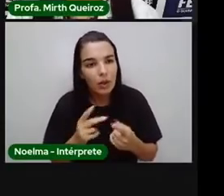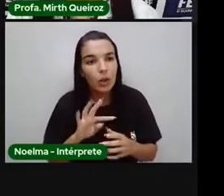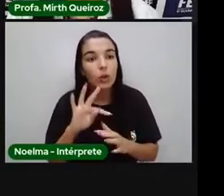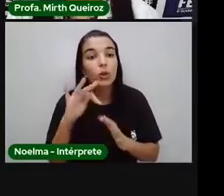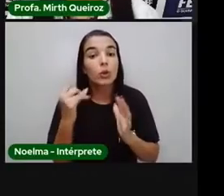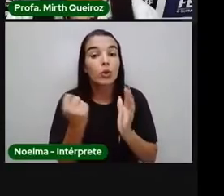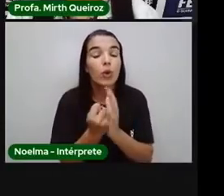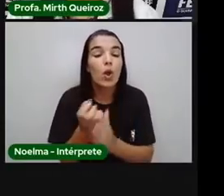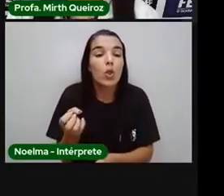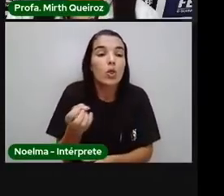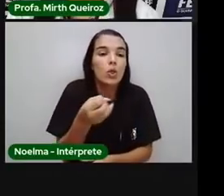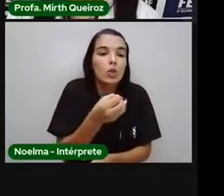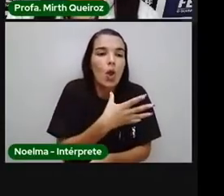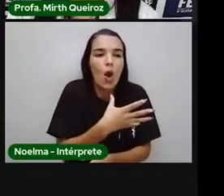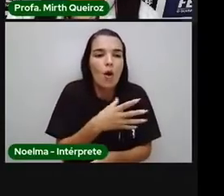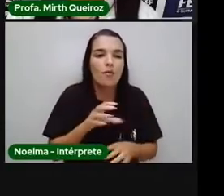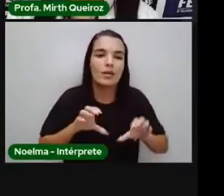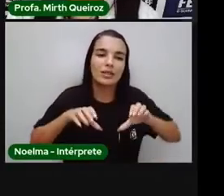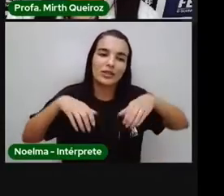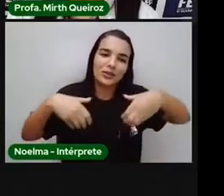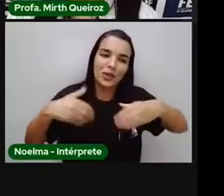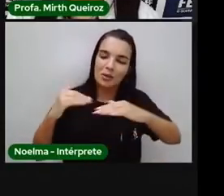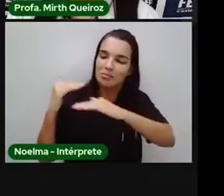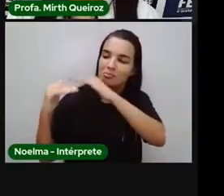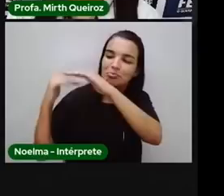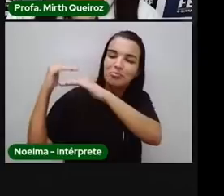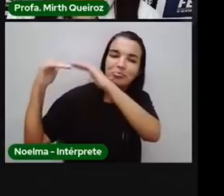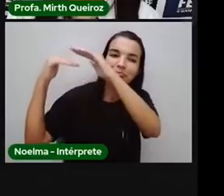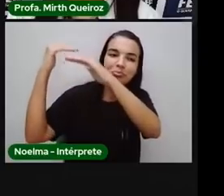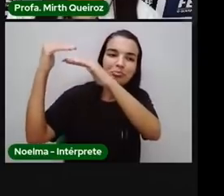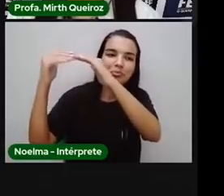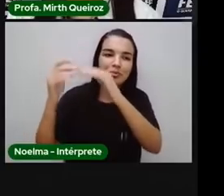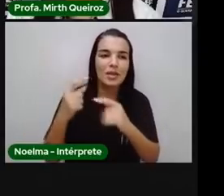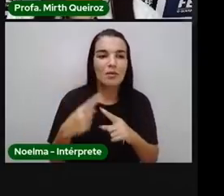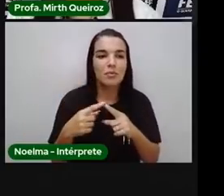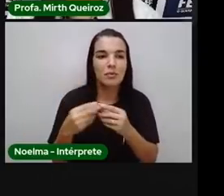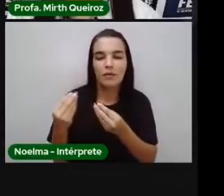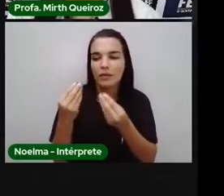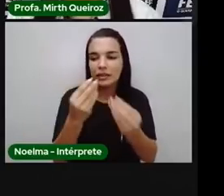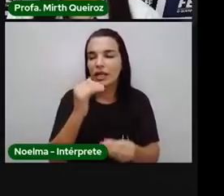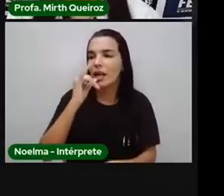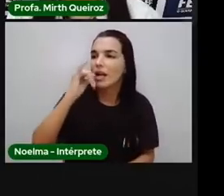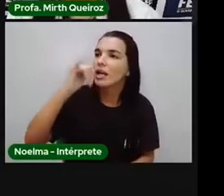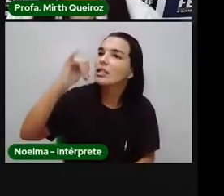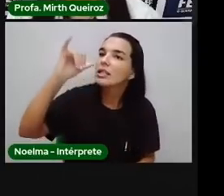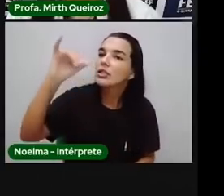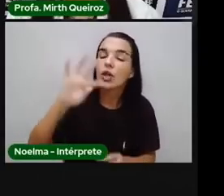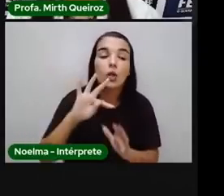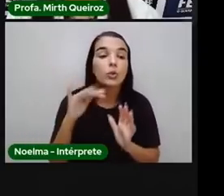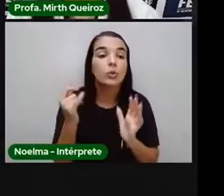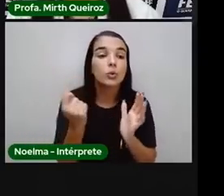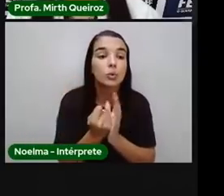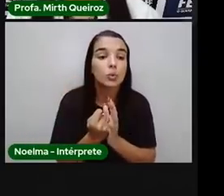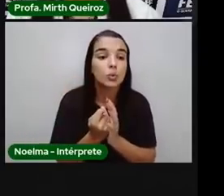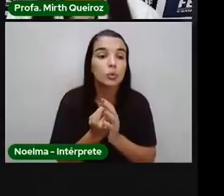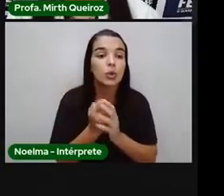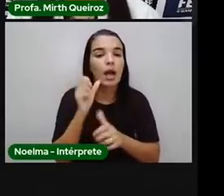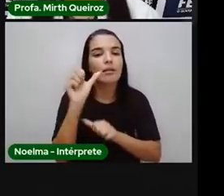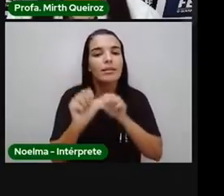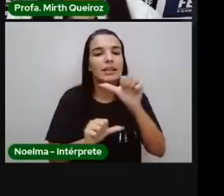novas estruturas sejam formadas no animal, né? Que vai dar energia àquele animal. Então, tudo é